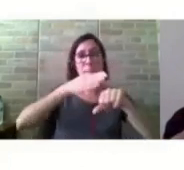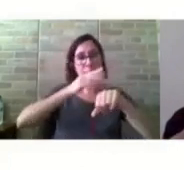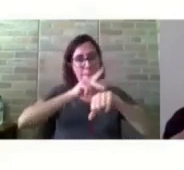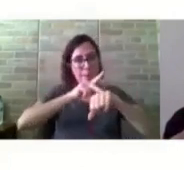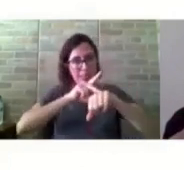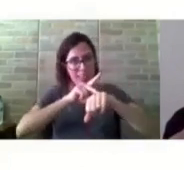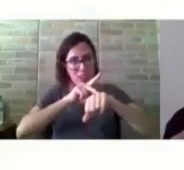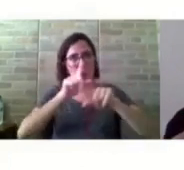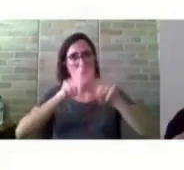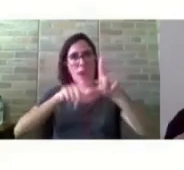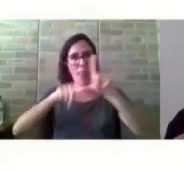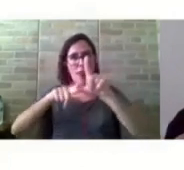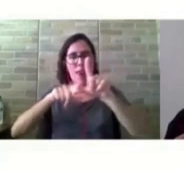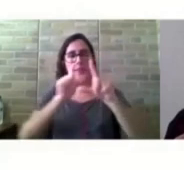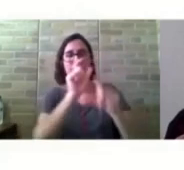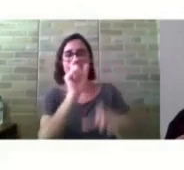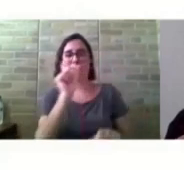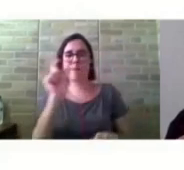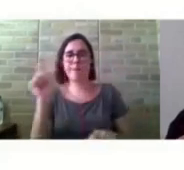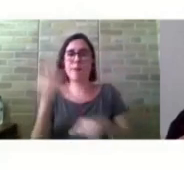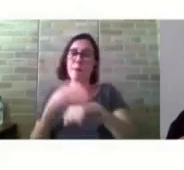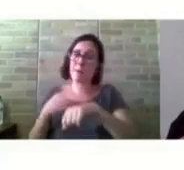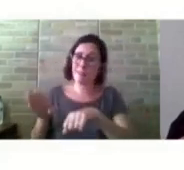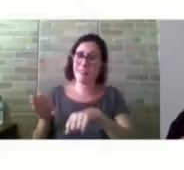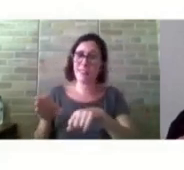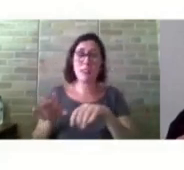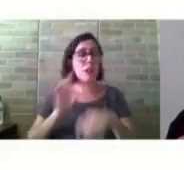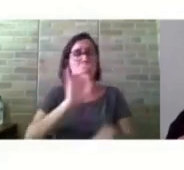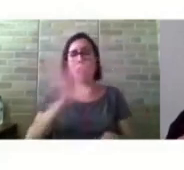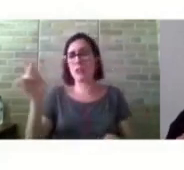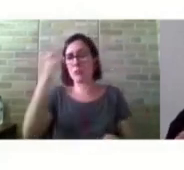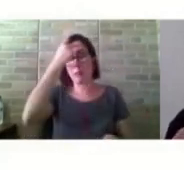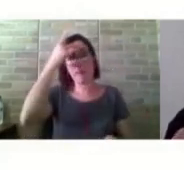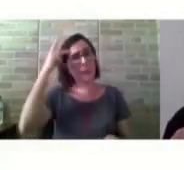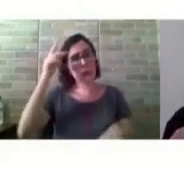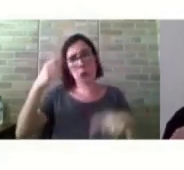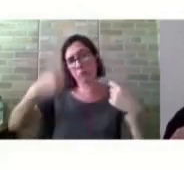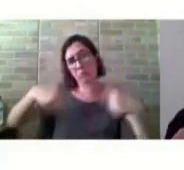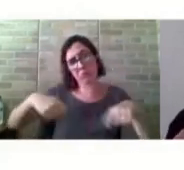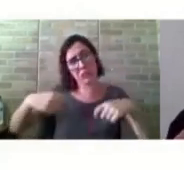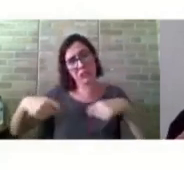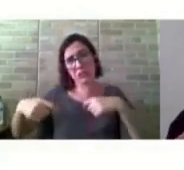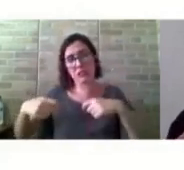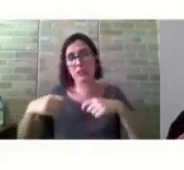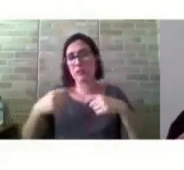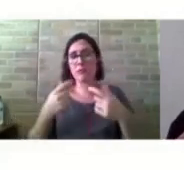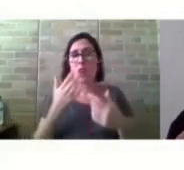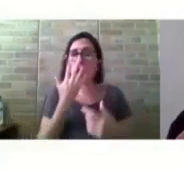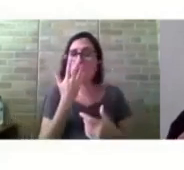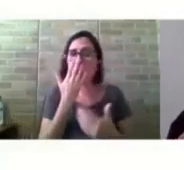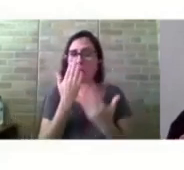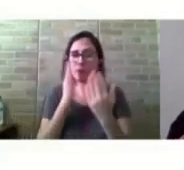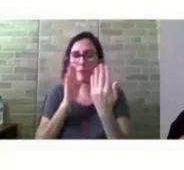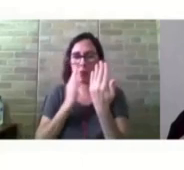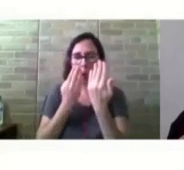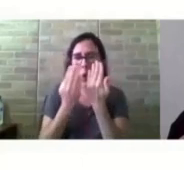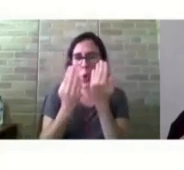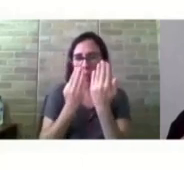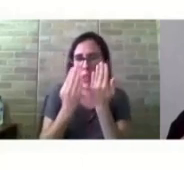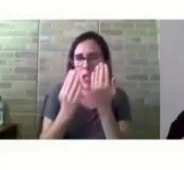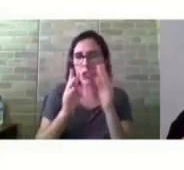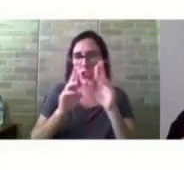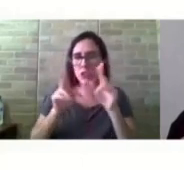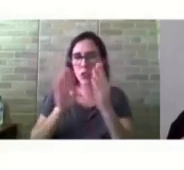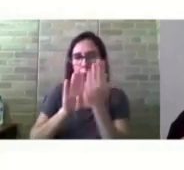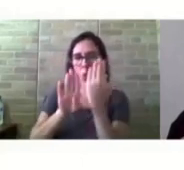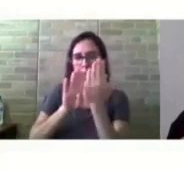vai ter uma necessidade de contraste diferenciado, assim como o tamanho da letra que ela vai precisar, que tem que